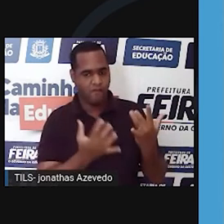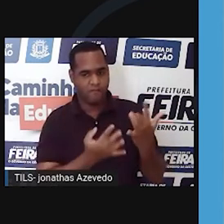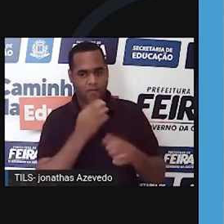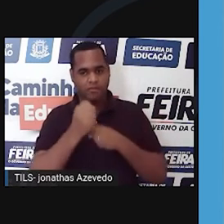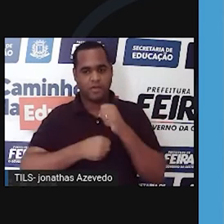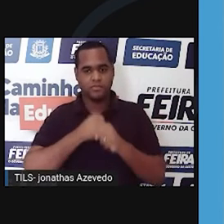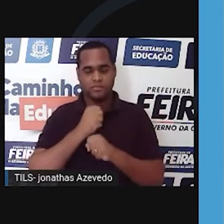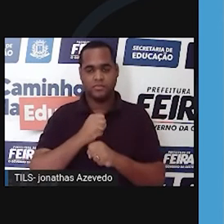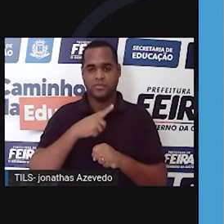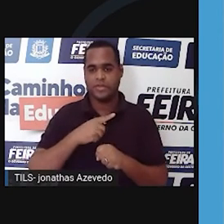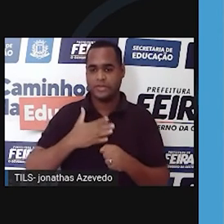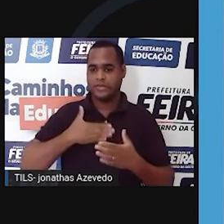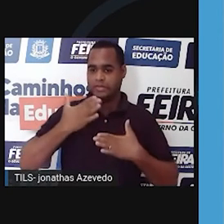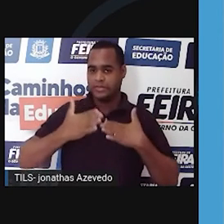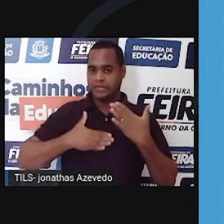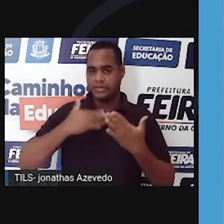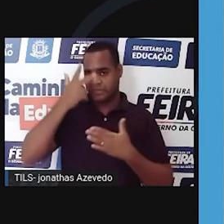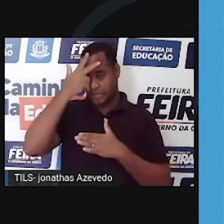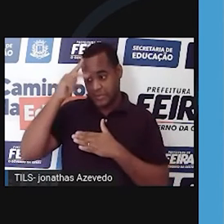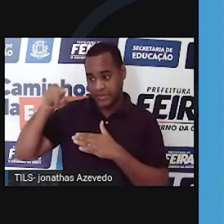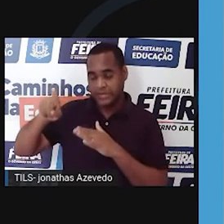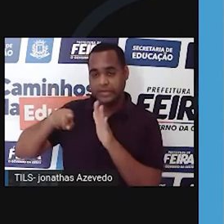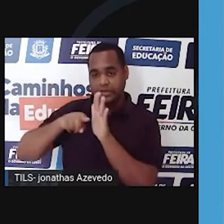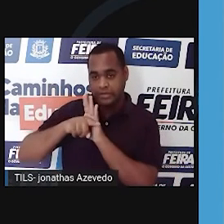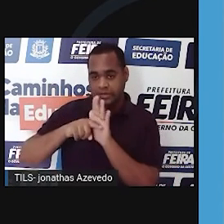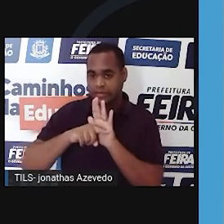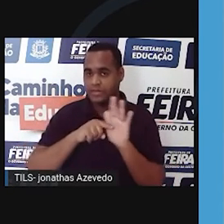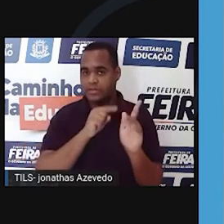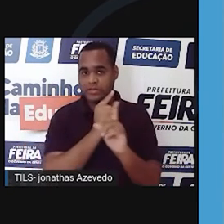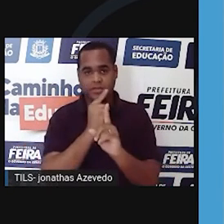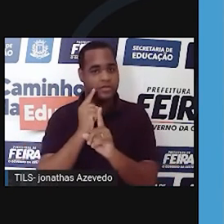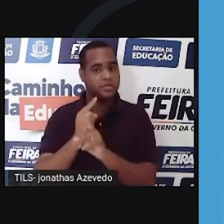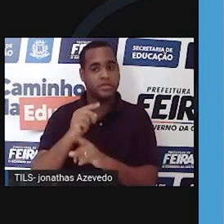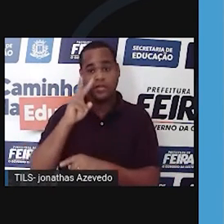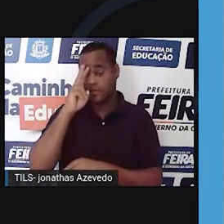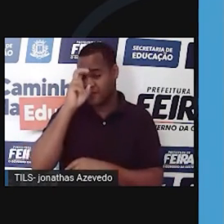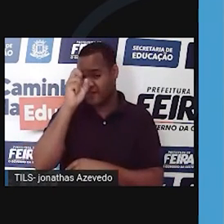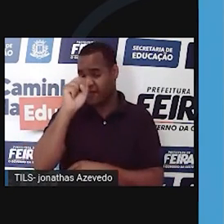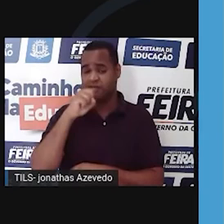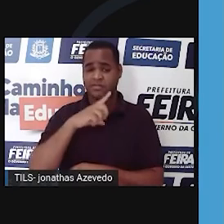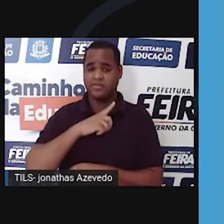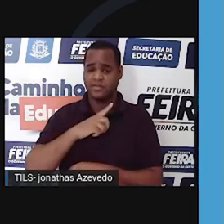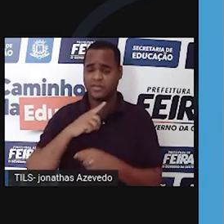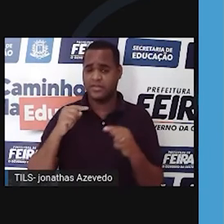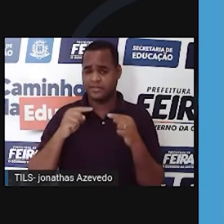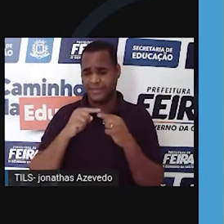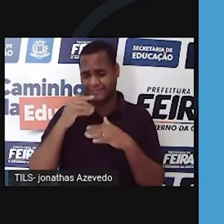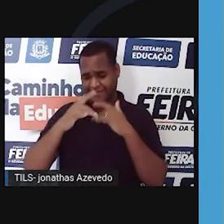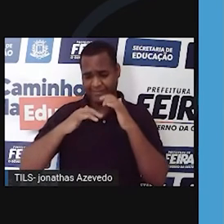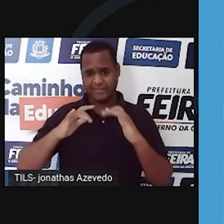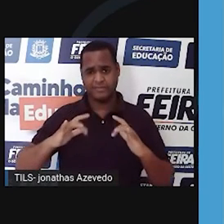surpreende pantaneiros e pesquisadores. A força das chamas assusta.